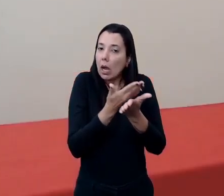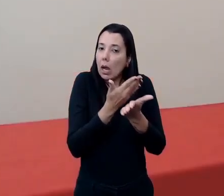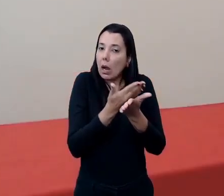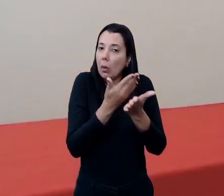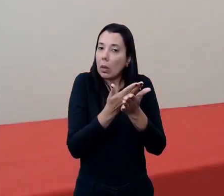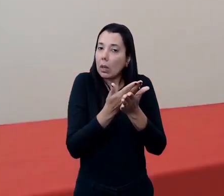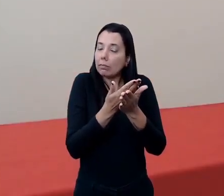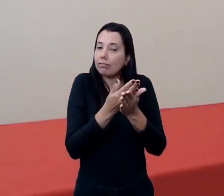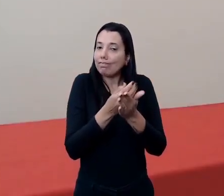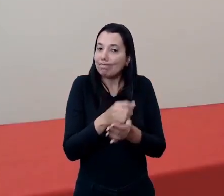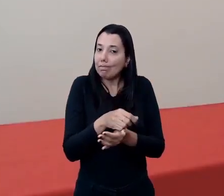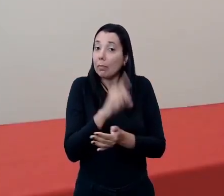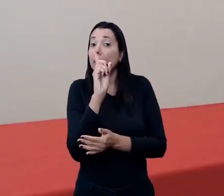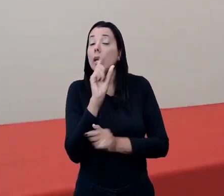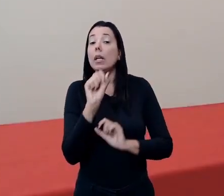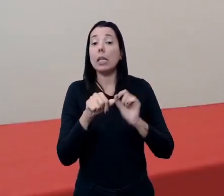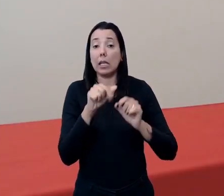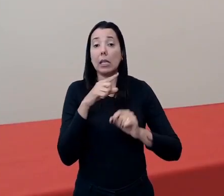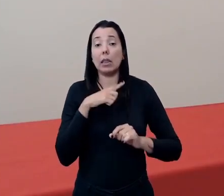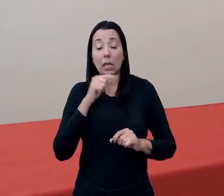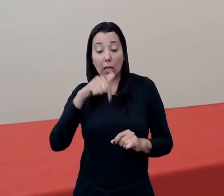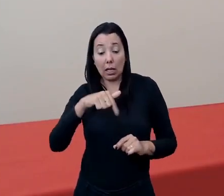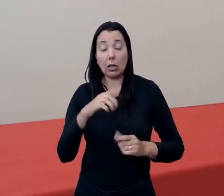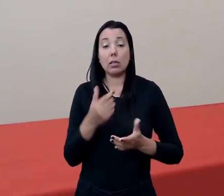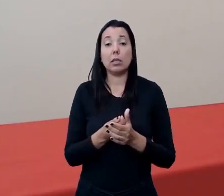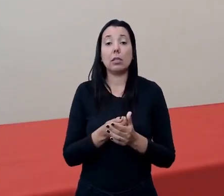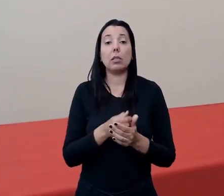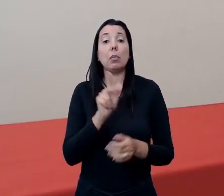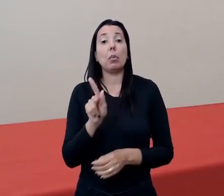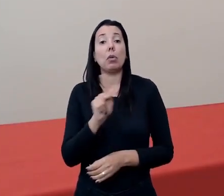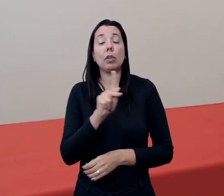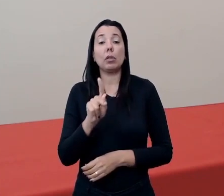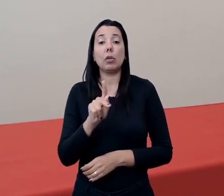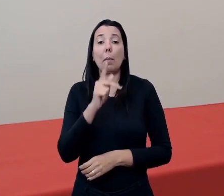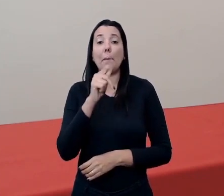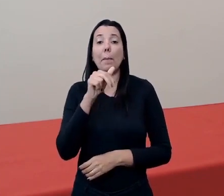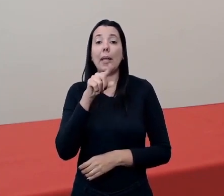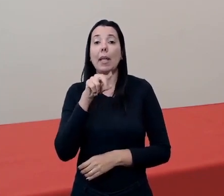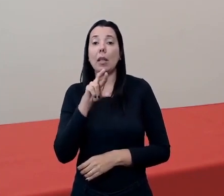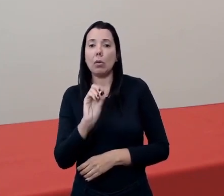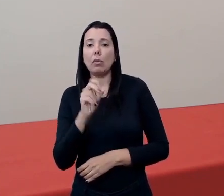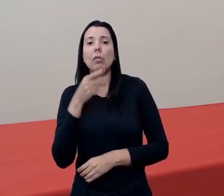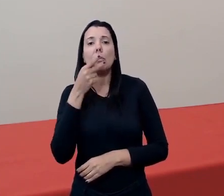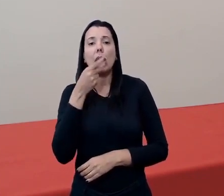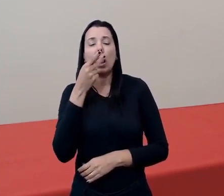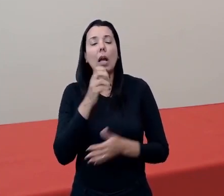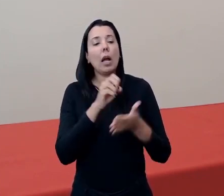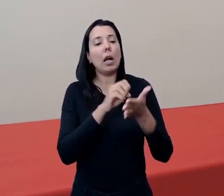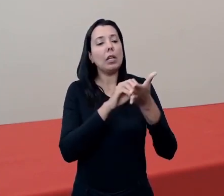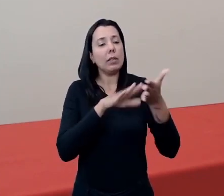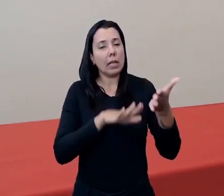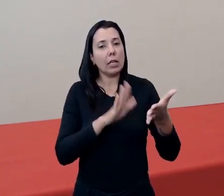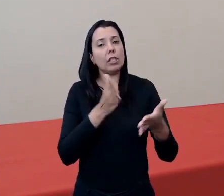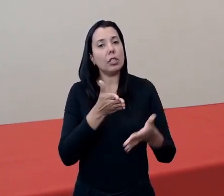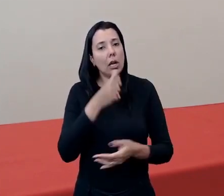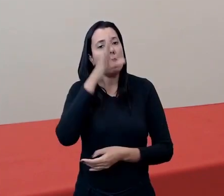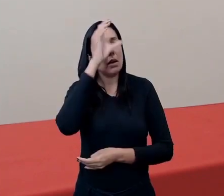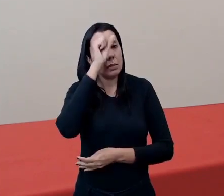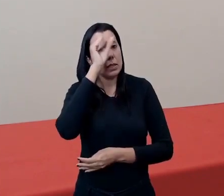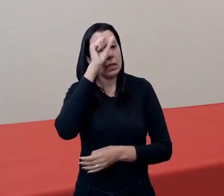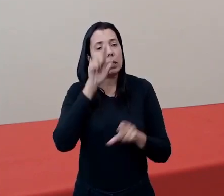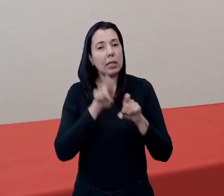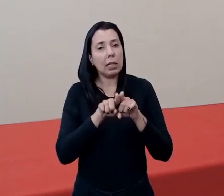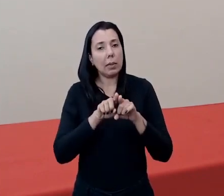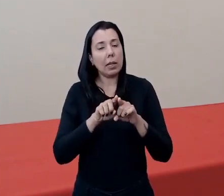inaugural, aqui interna, nossa, com o professor Pedro Demo, que veio falar das atividades de aprendizagem,